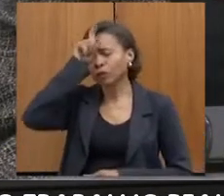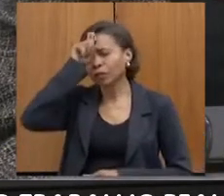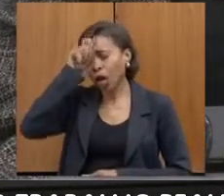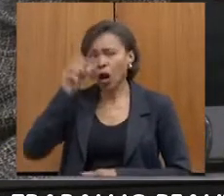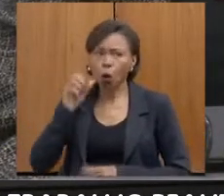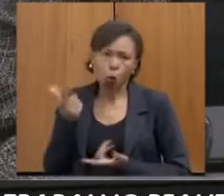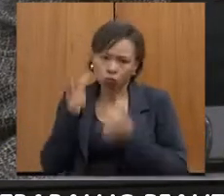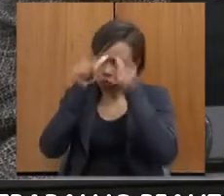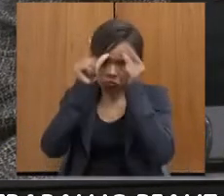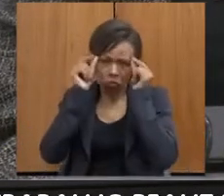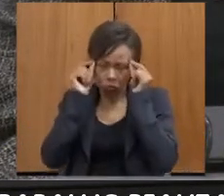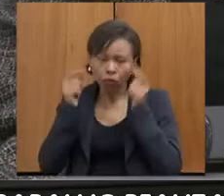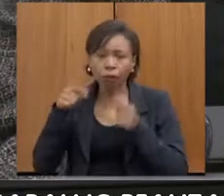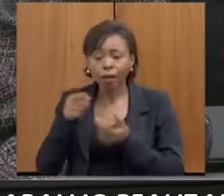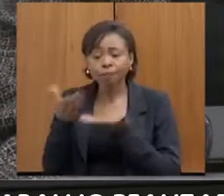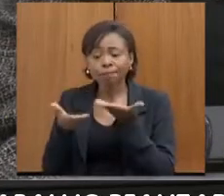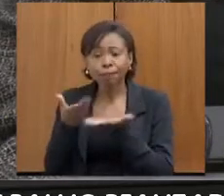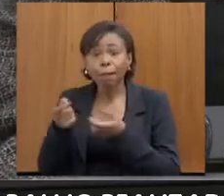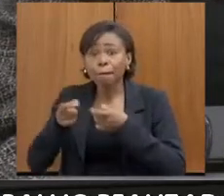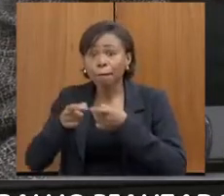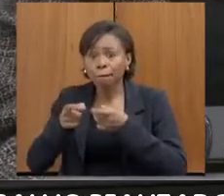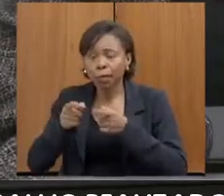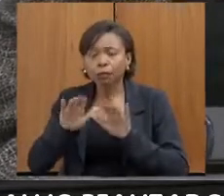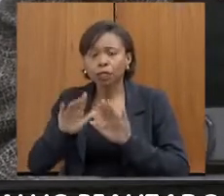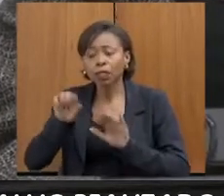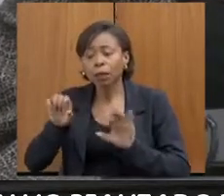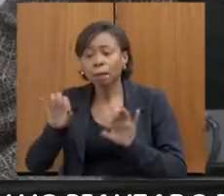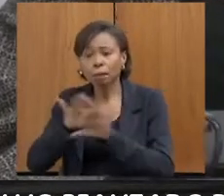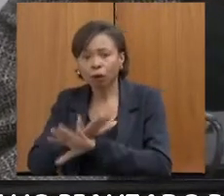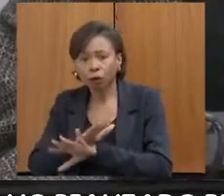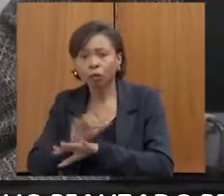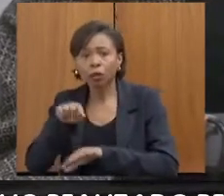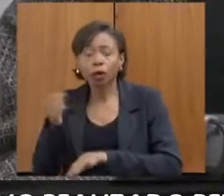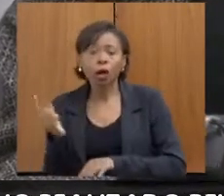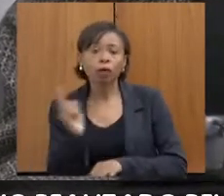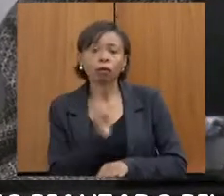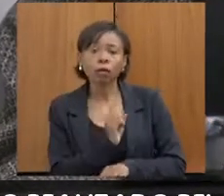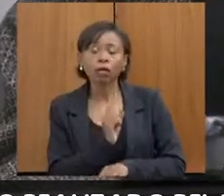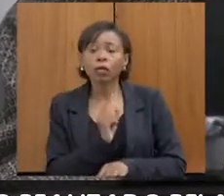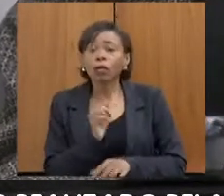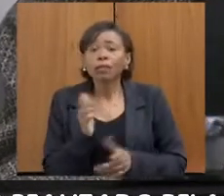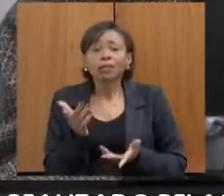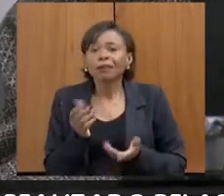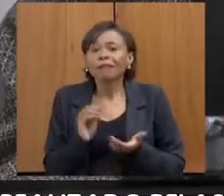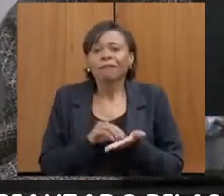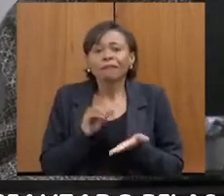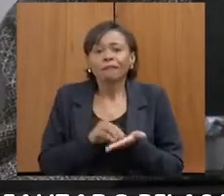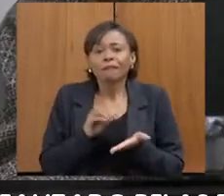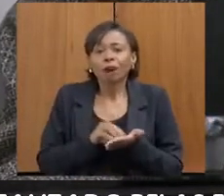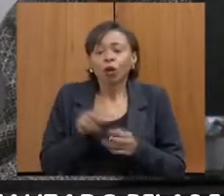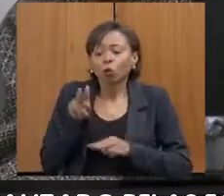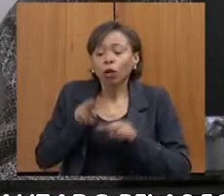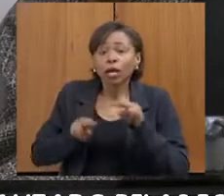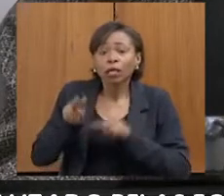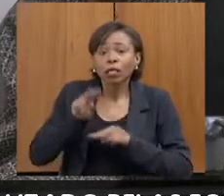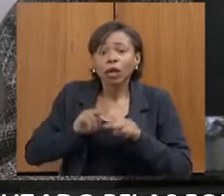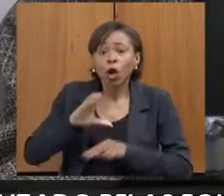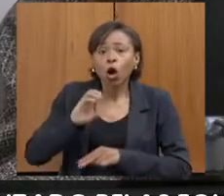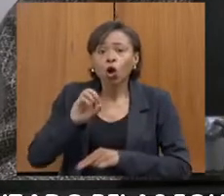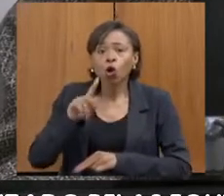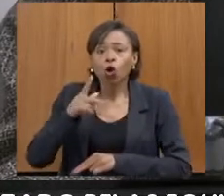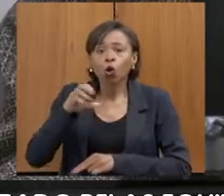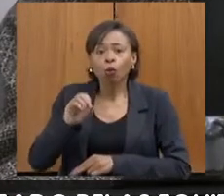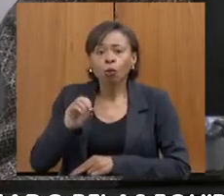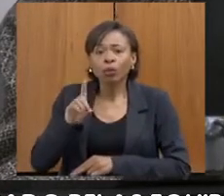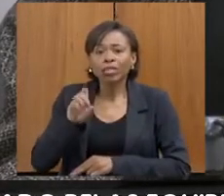atendimento médico e depois acaba que ela faz a representação, mas, às vezes, não faz o exame de corpo de delito. Então, a gente fica sem essa prova material.